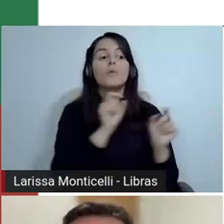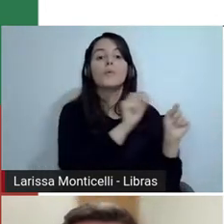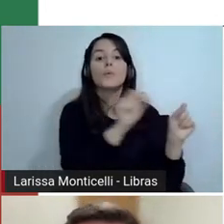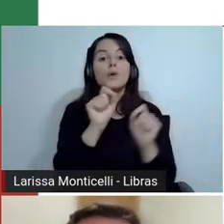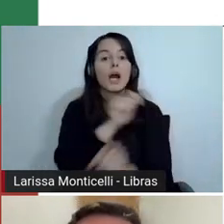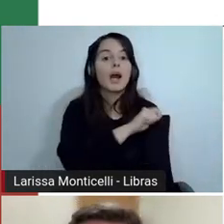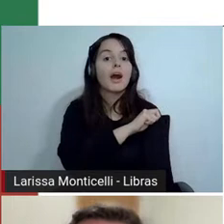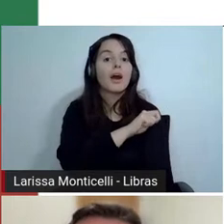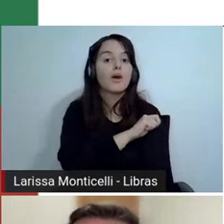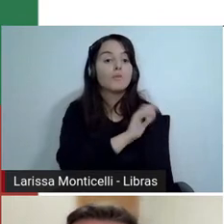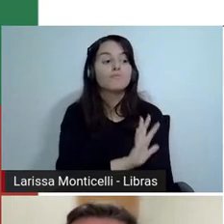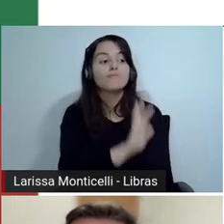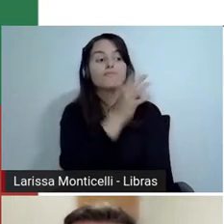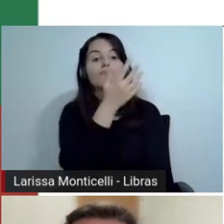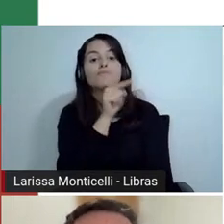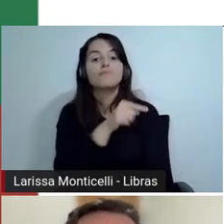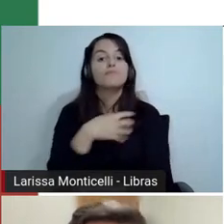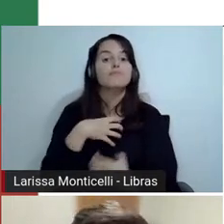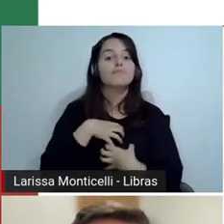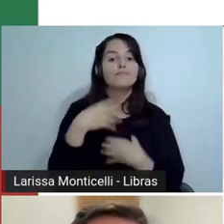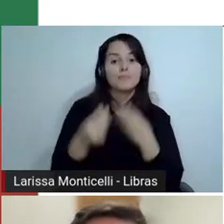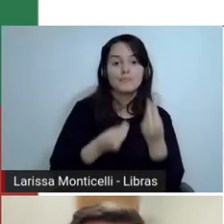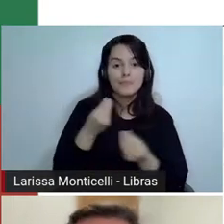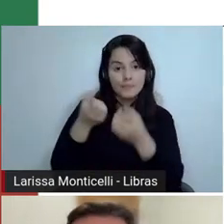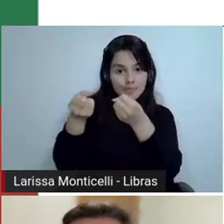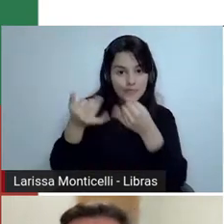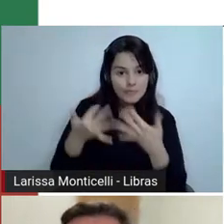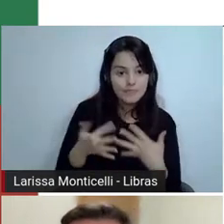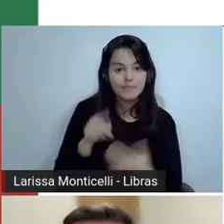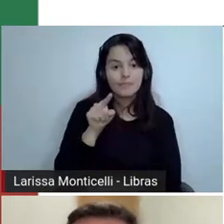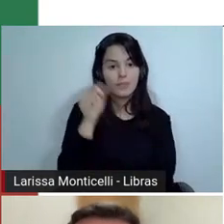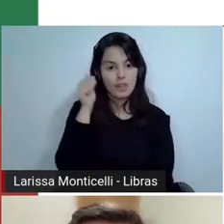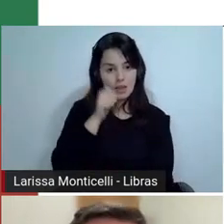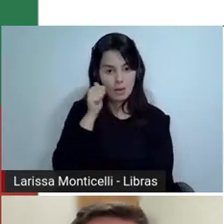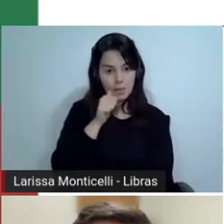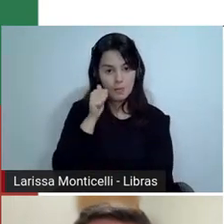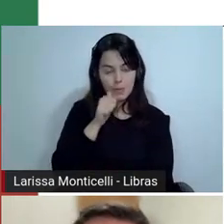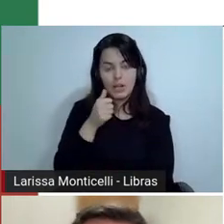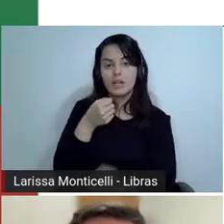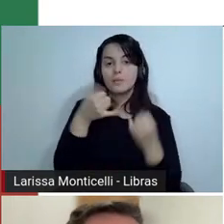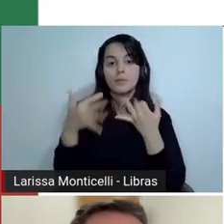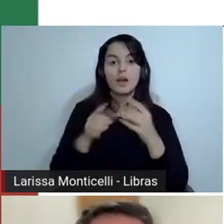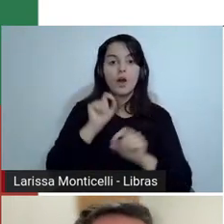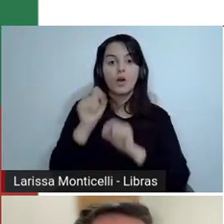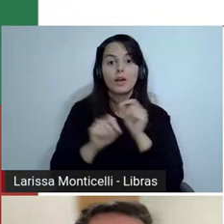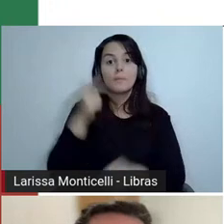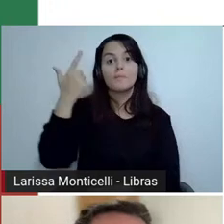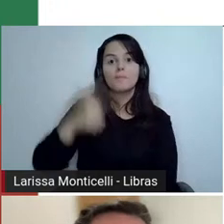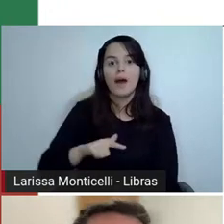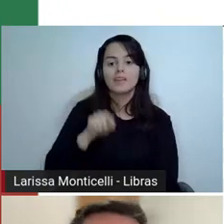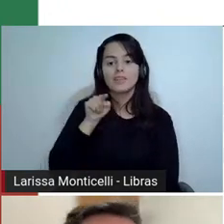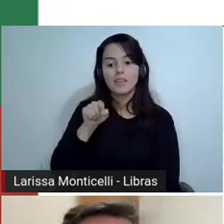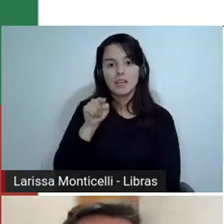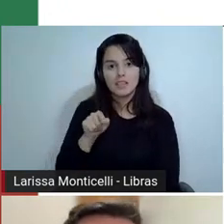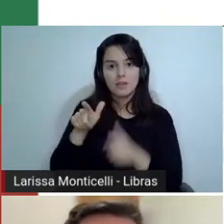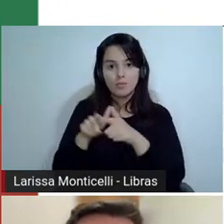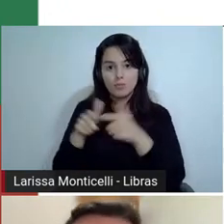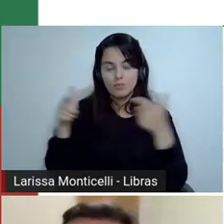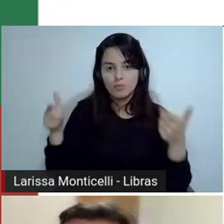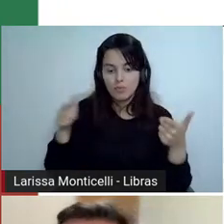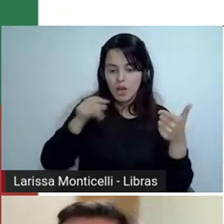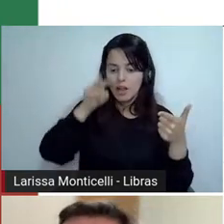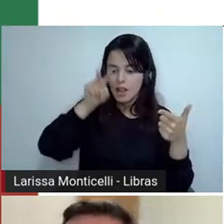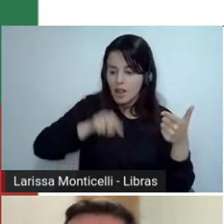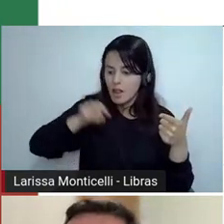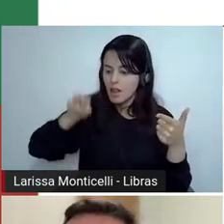jornal, conhecer as outras sessões também no jornal, não só a notícia e reportagem, né? Ampliar a sacada do olhar, as práticas